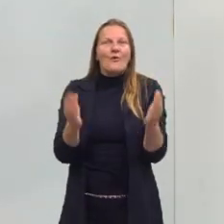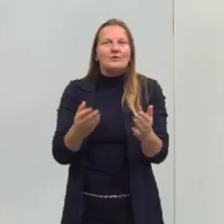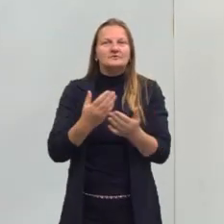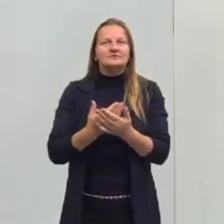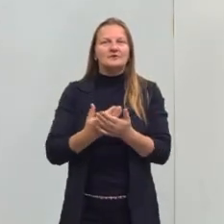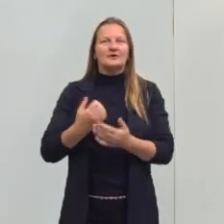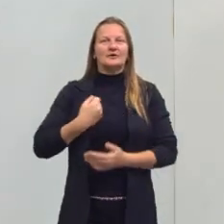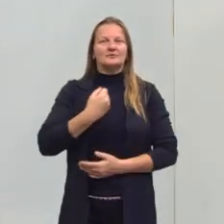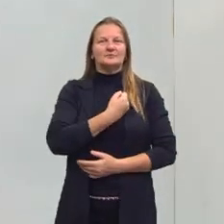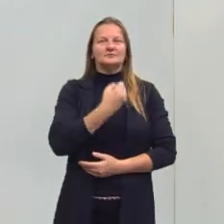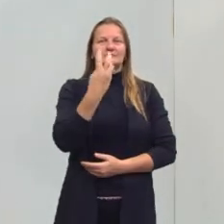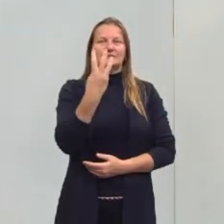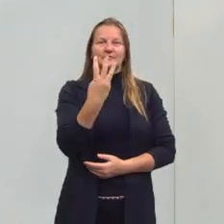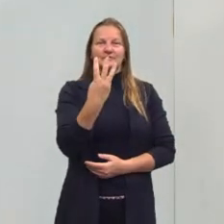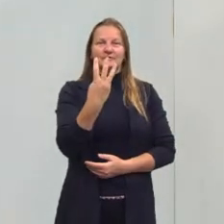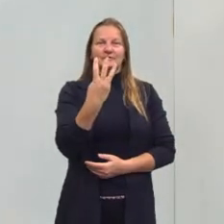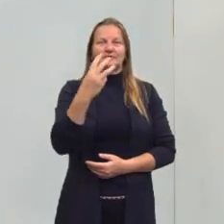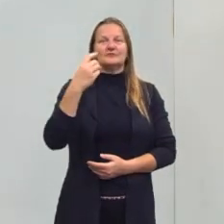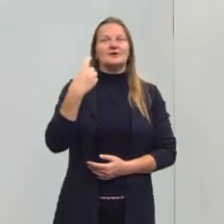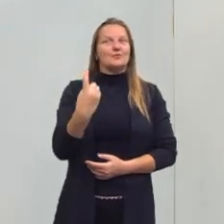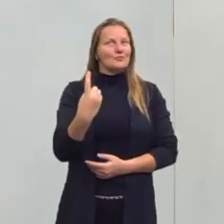número 31.